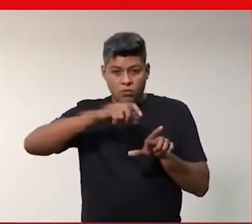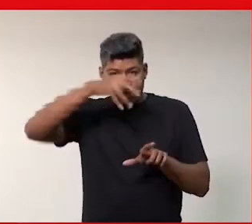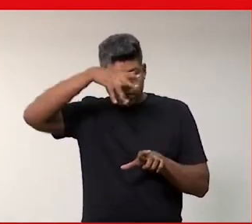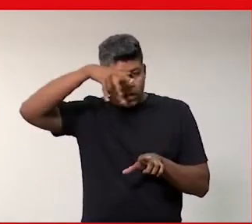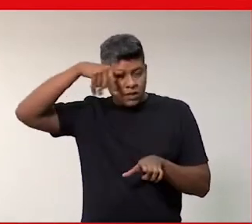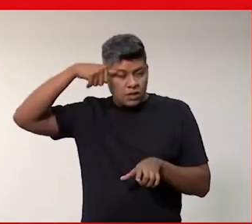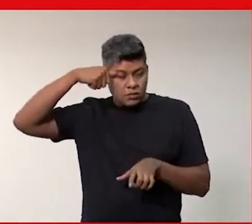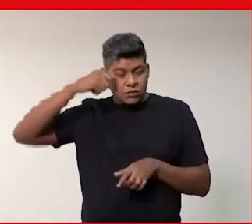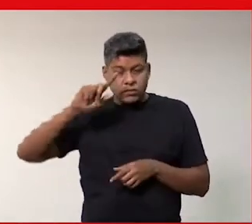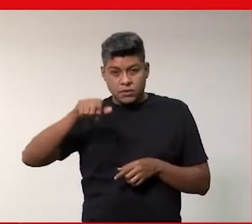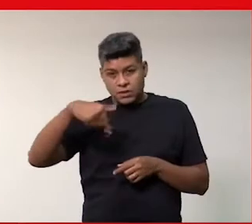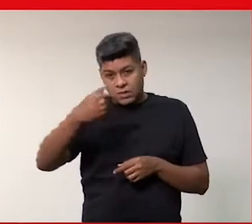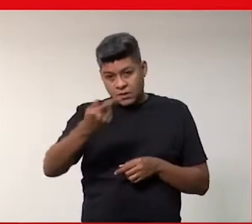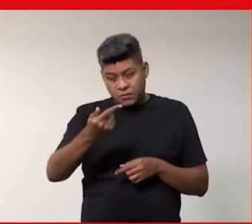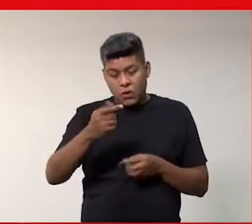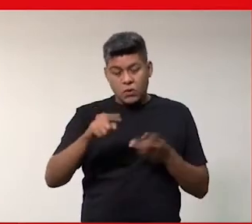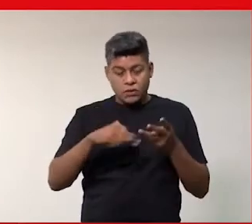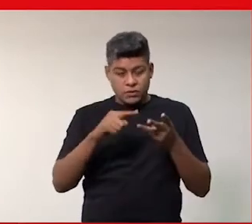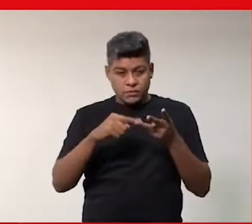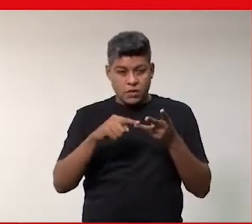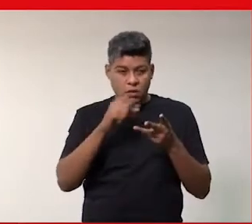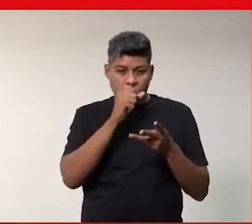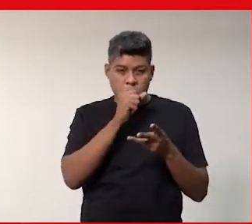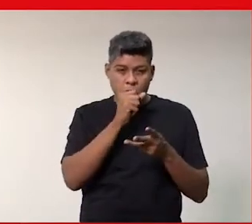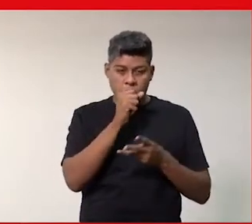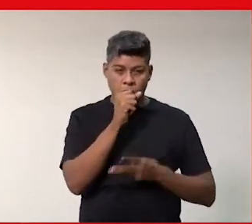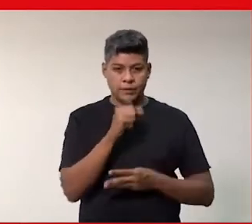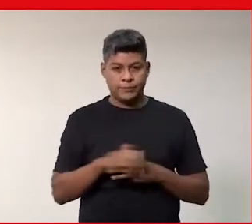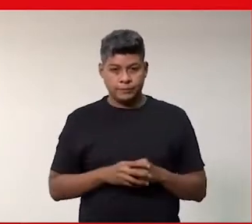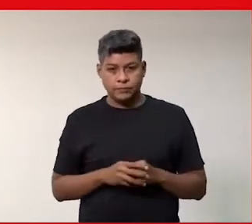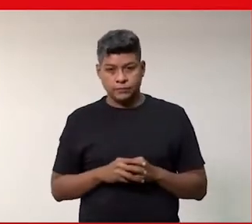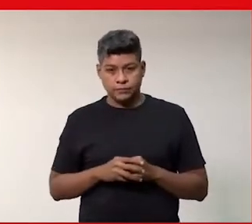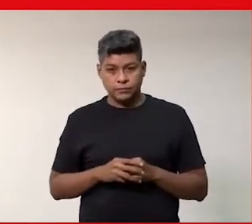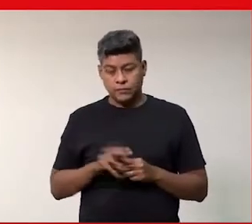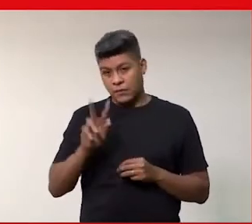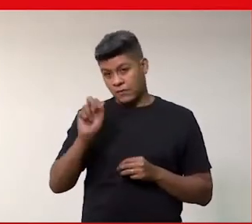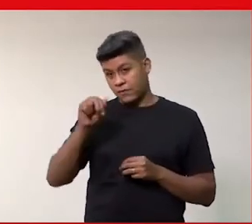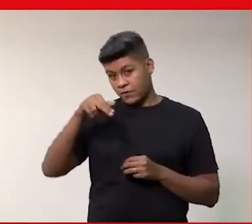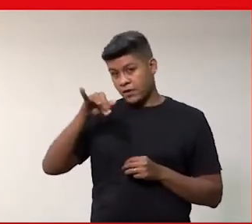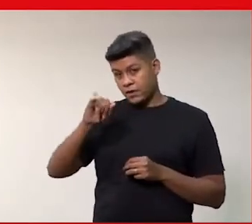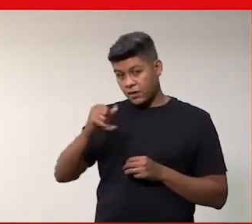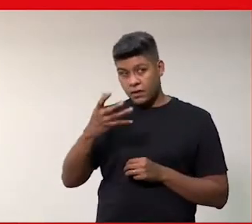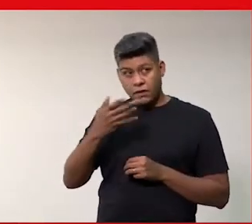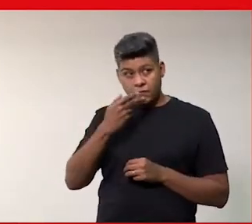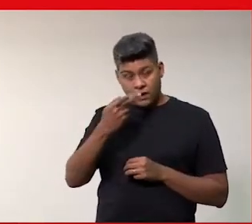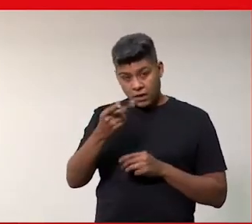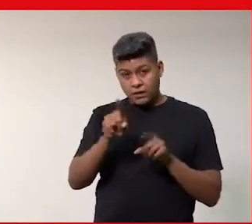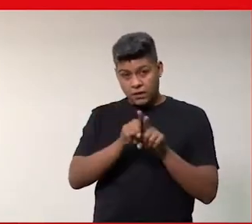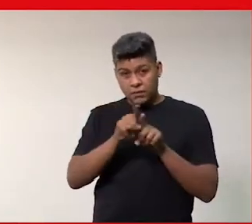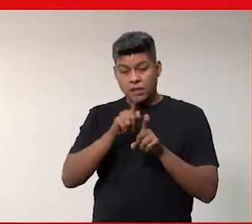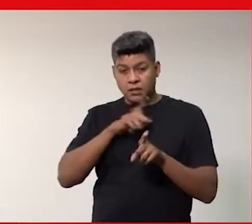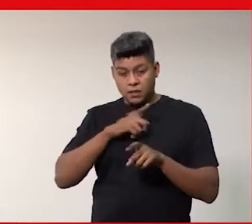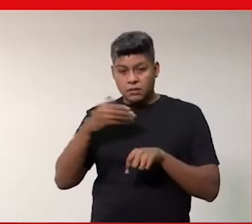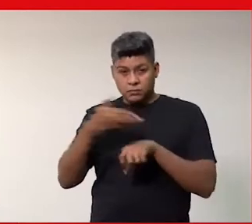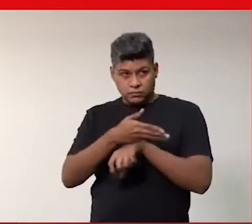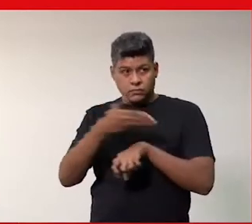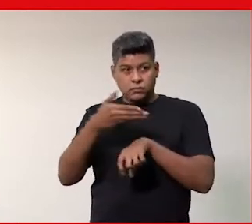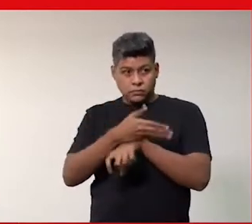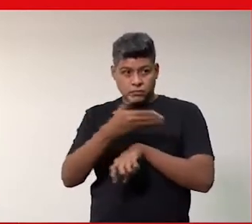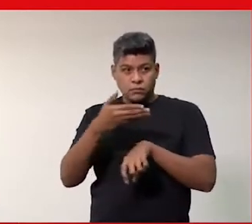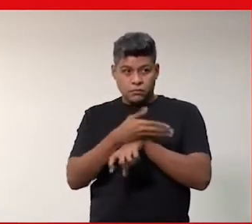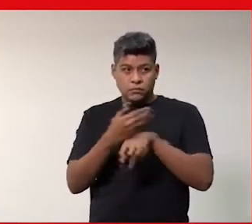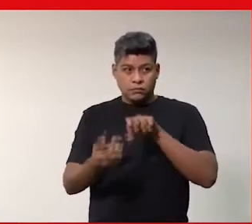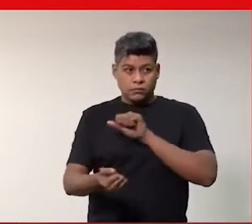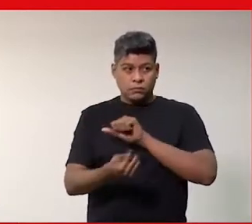Depois da Vânia, teremos, a Vânia gostaria de falar também que tem atuado bastante, né,